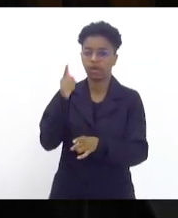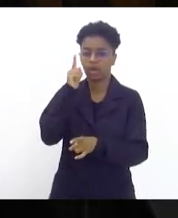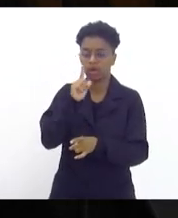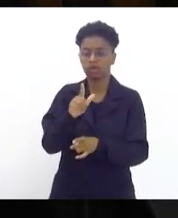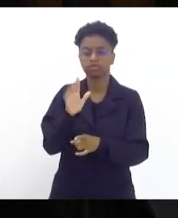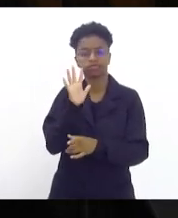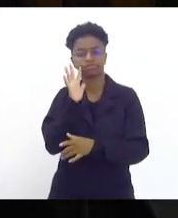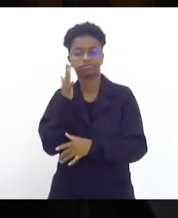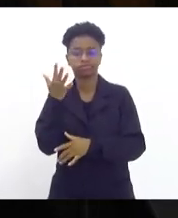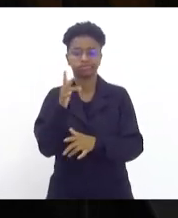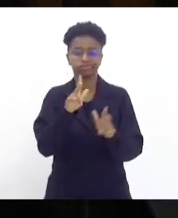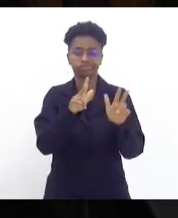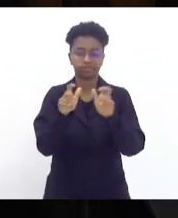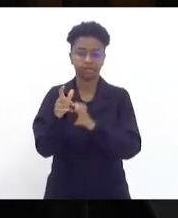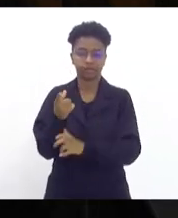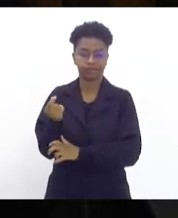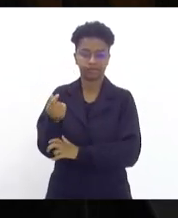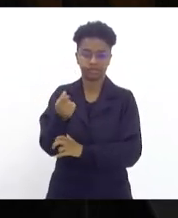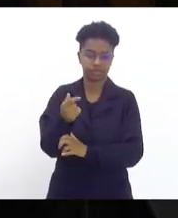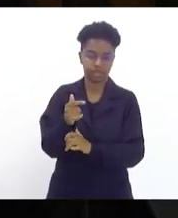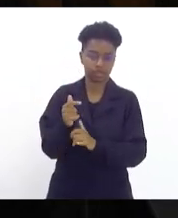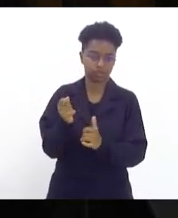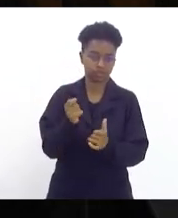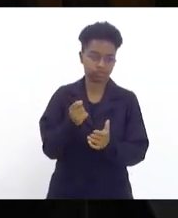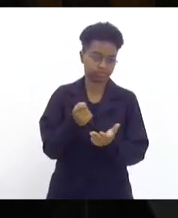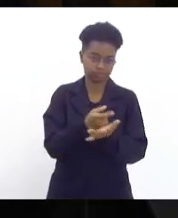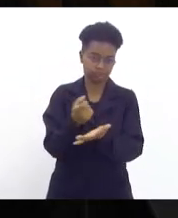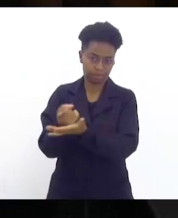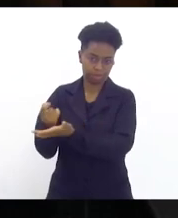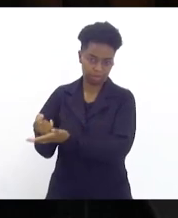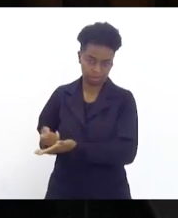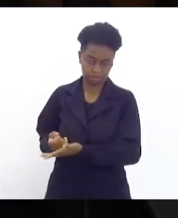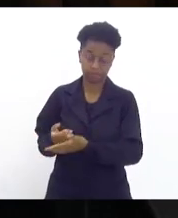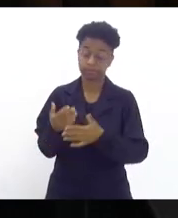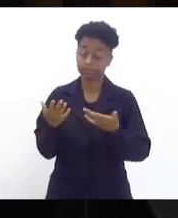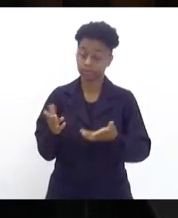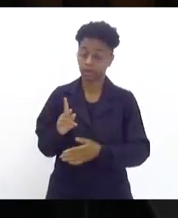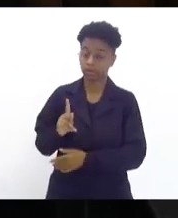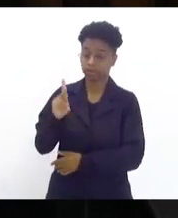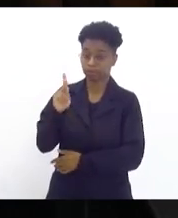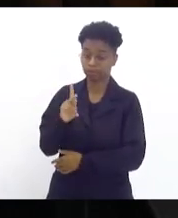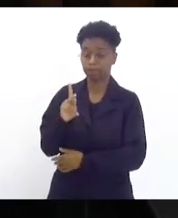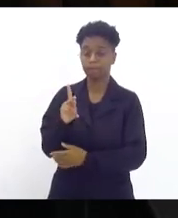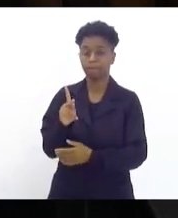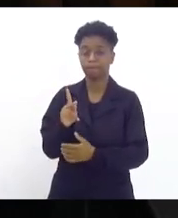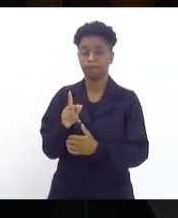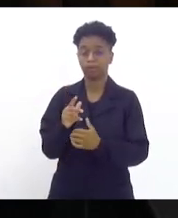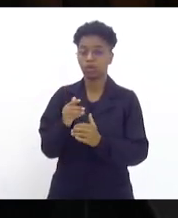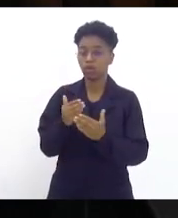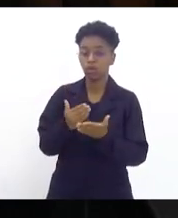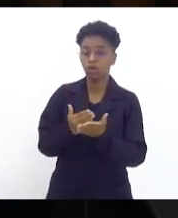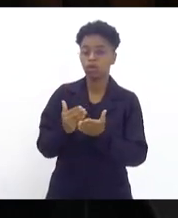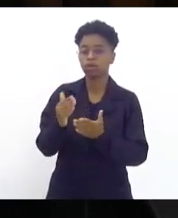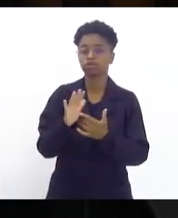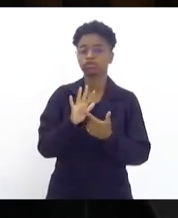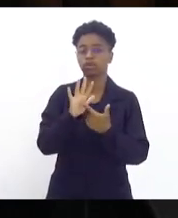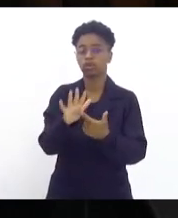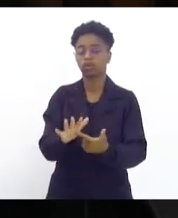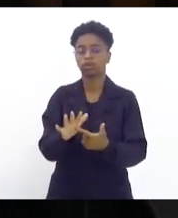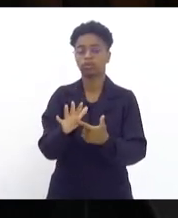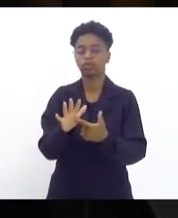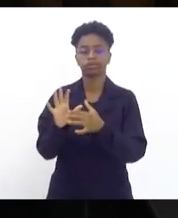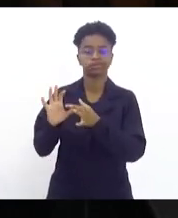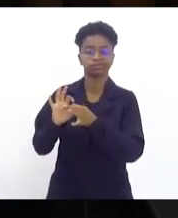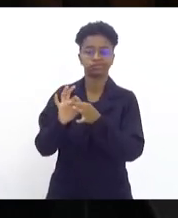relação aos preços praticados. E aí a Petrobras passou a definir como correntes,